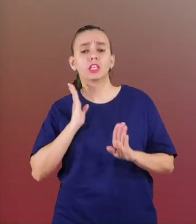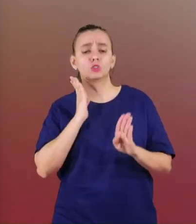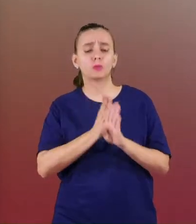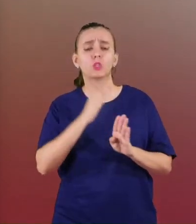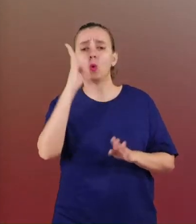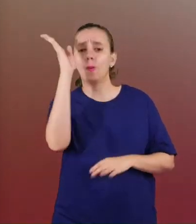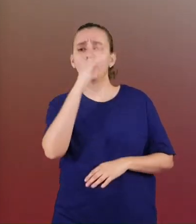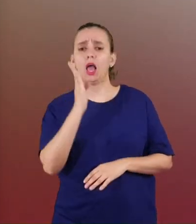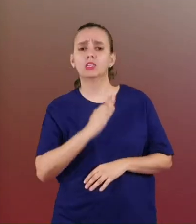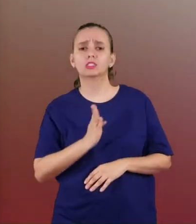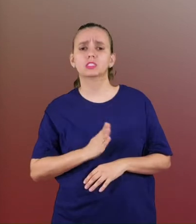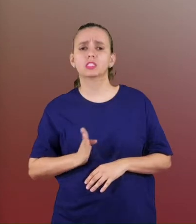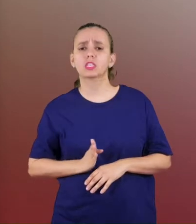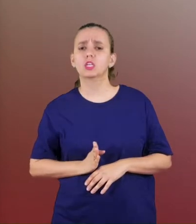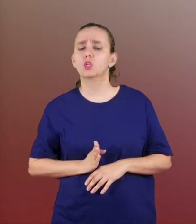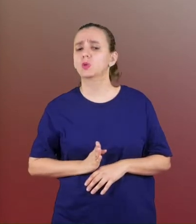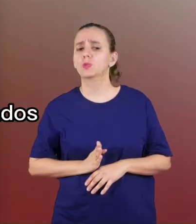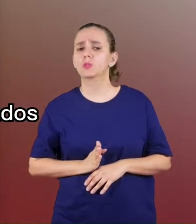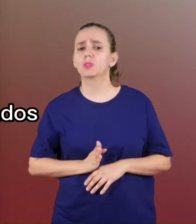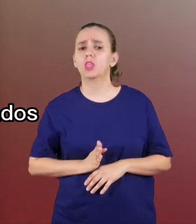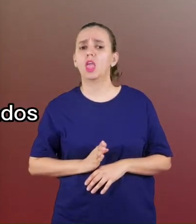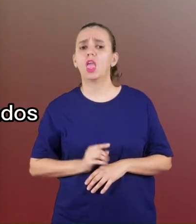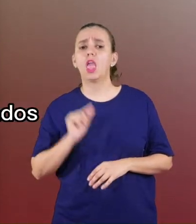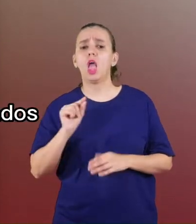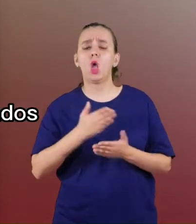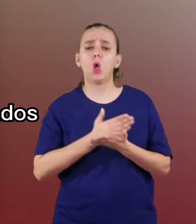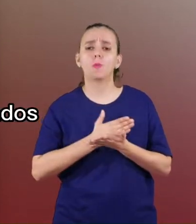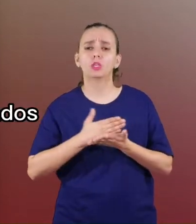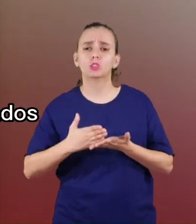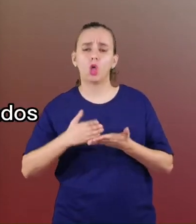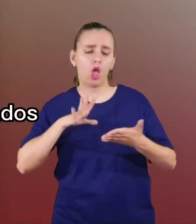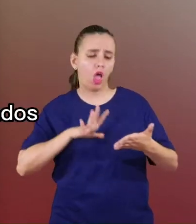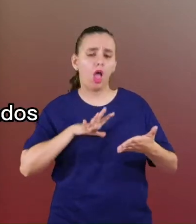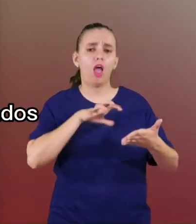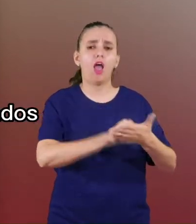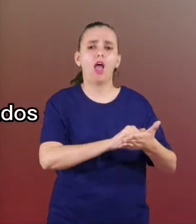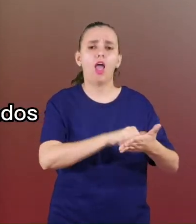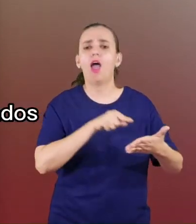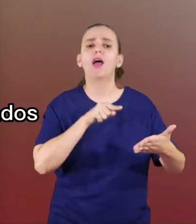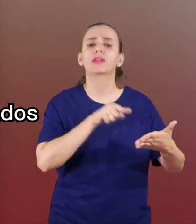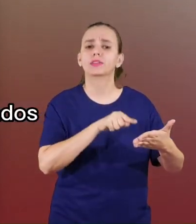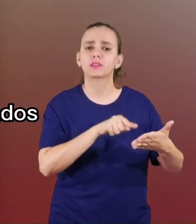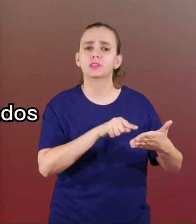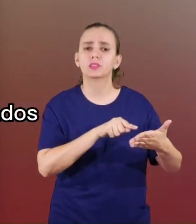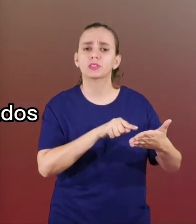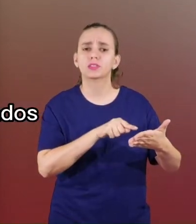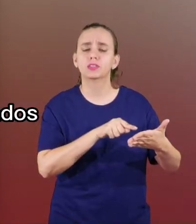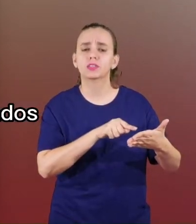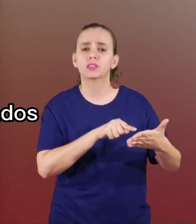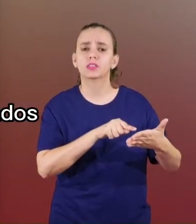descobrimento do Brasil, em que começamos ali a ser